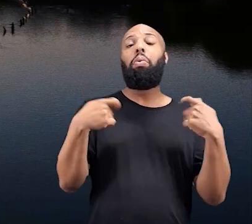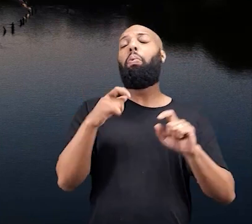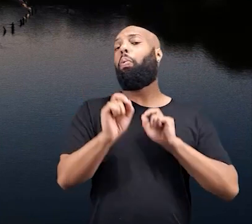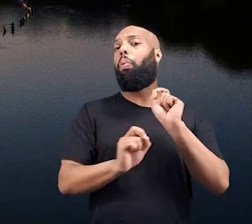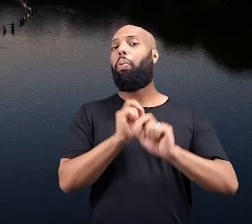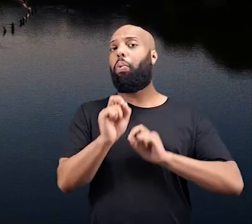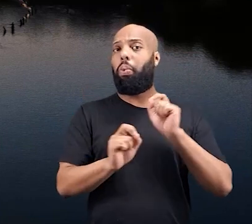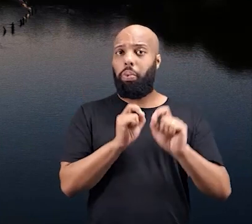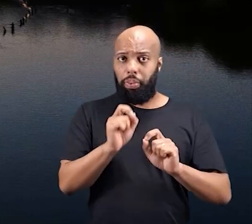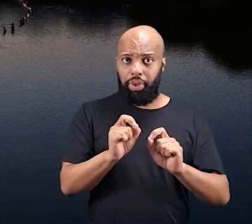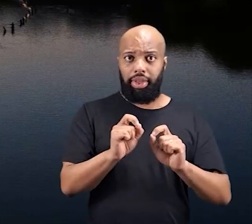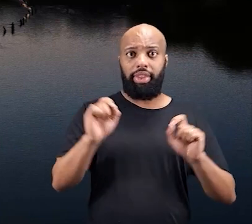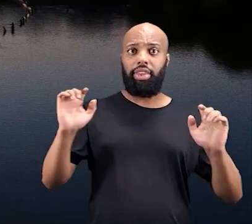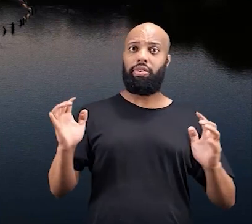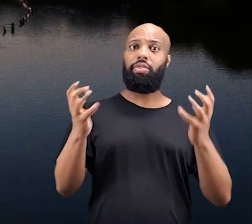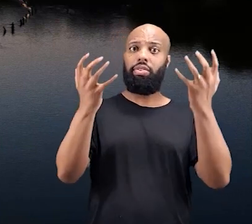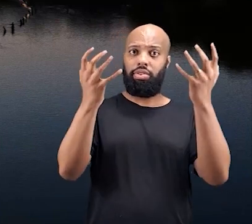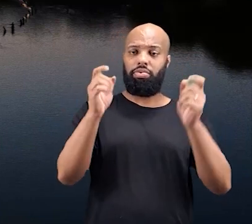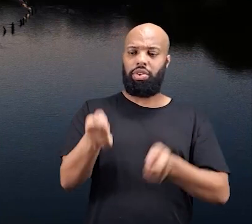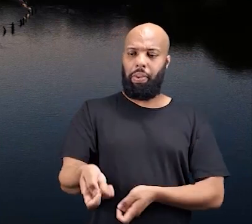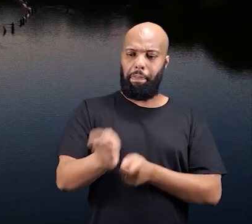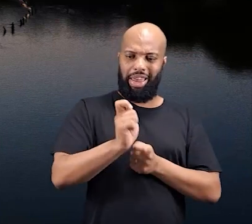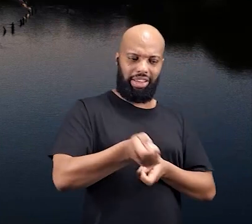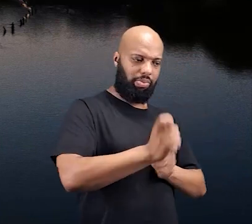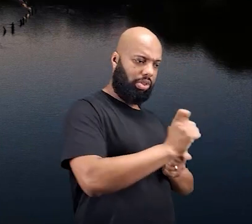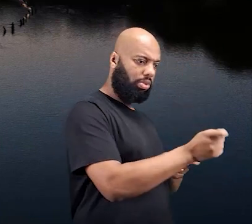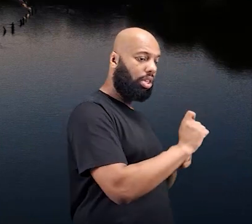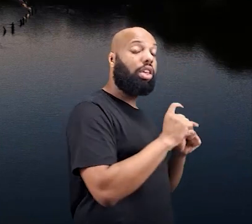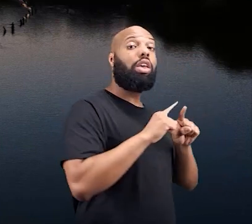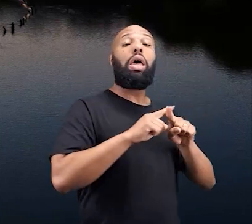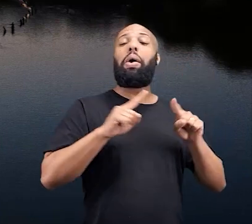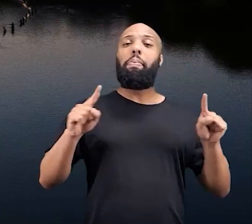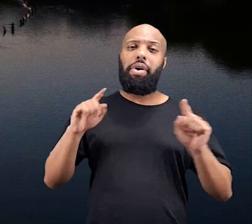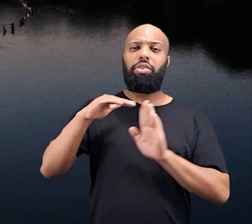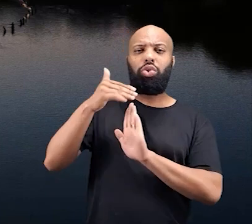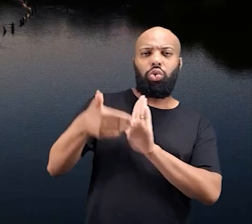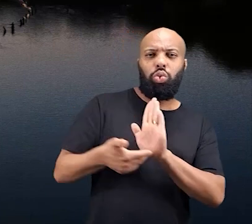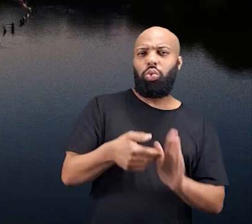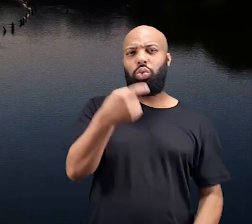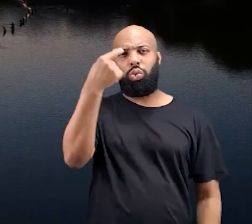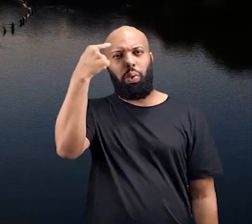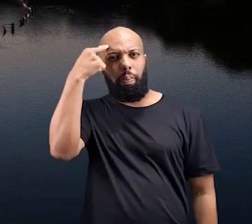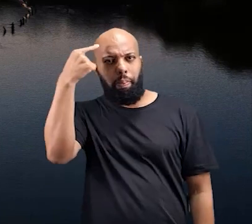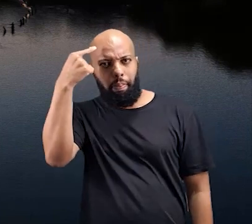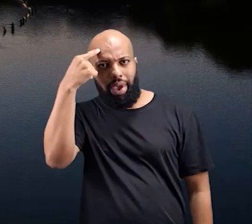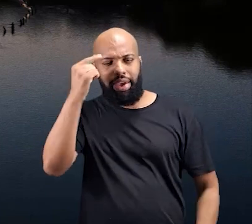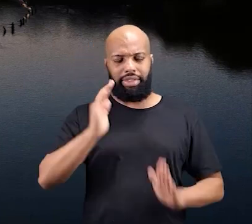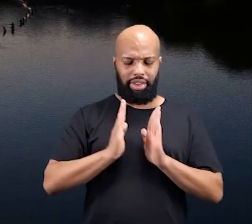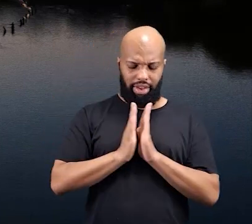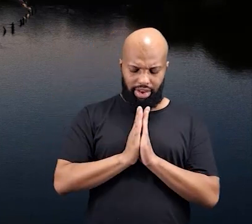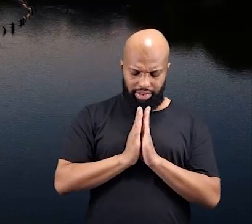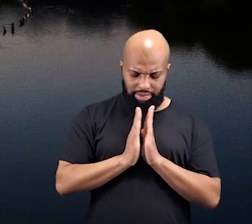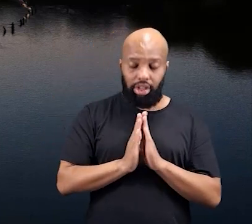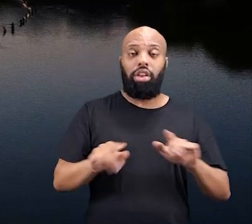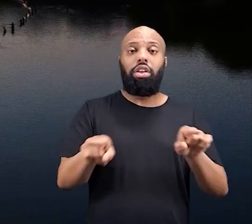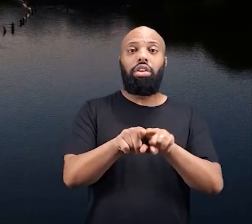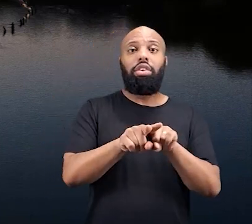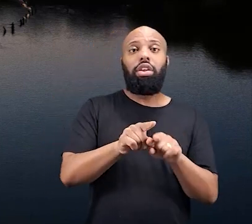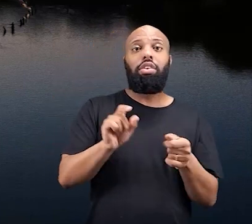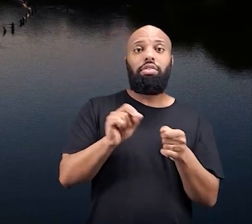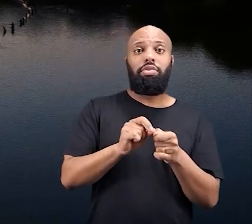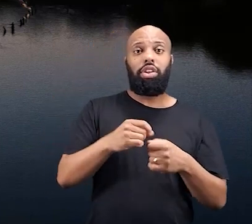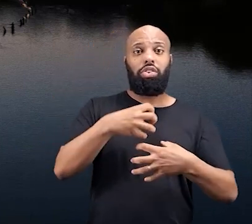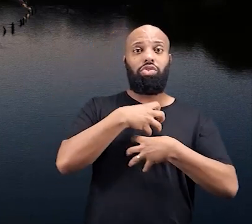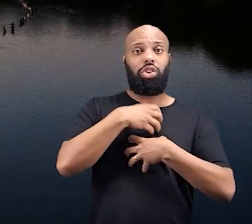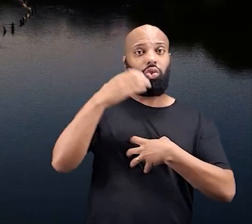celebração, é necessário que aconteça uma grande pescaria. Mas tudo é pensado, tudo é